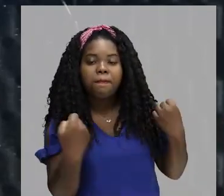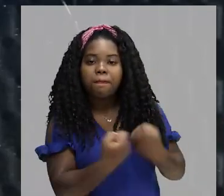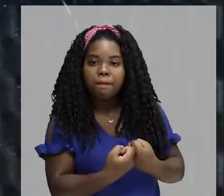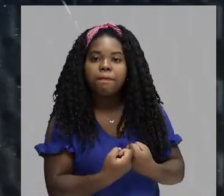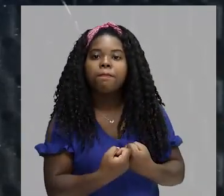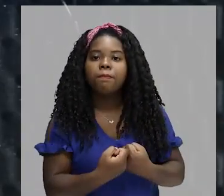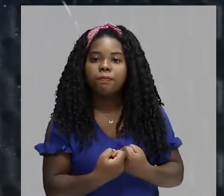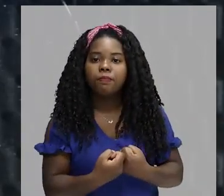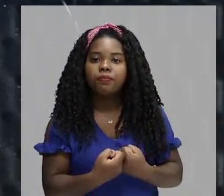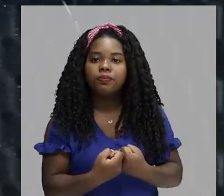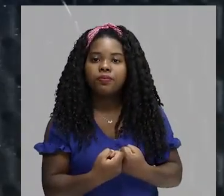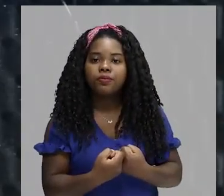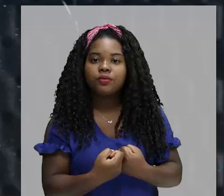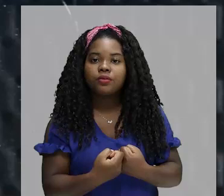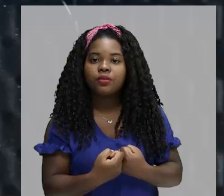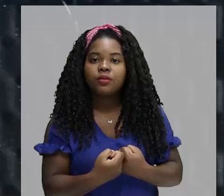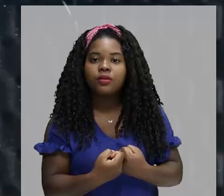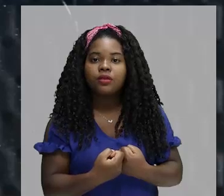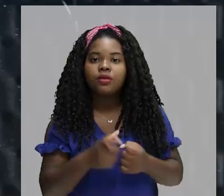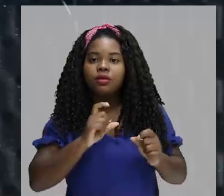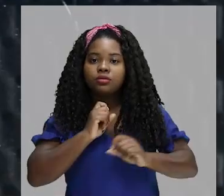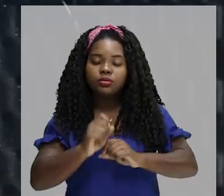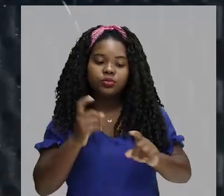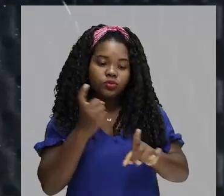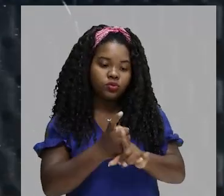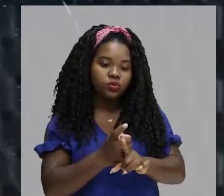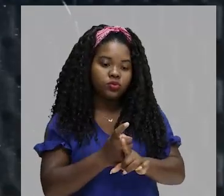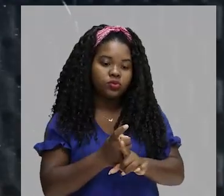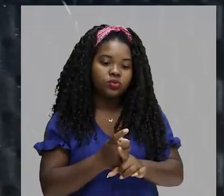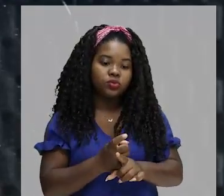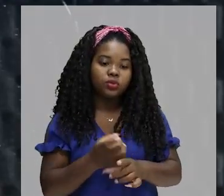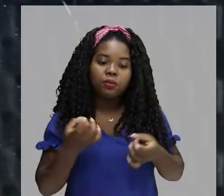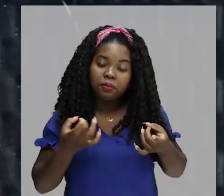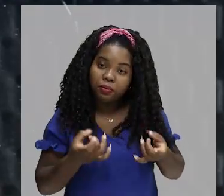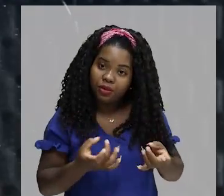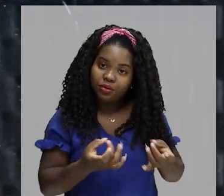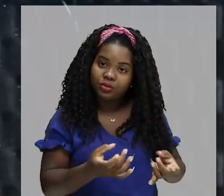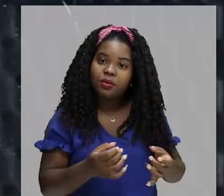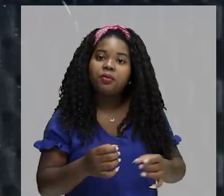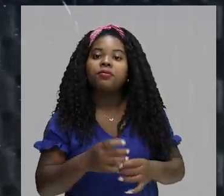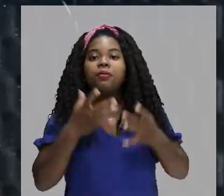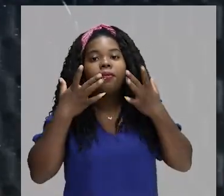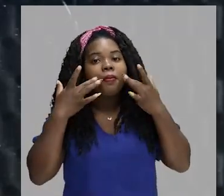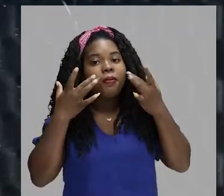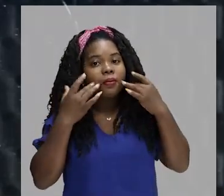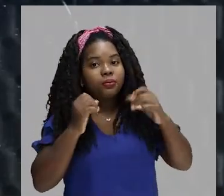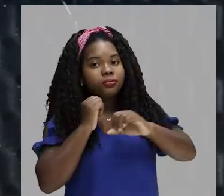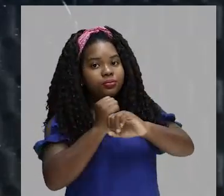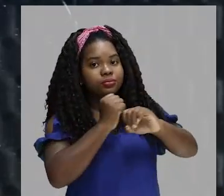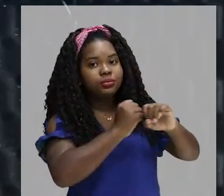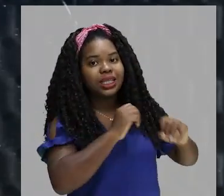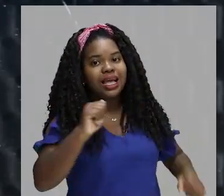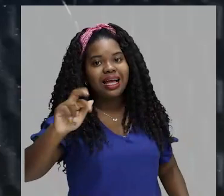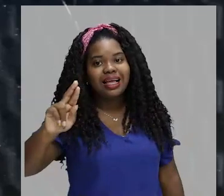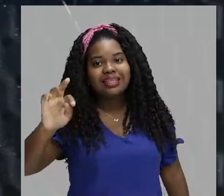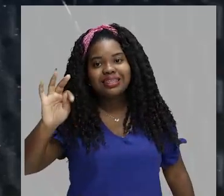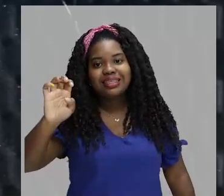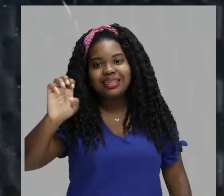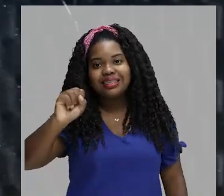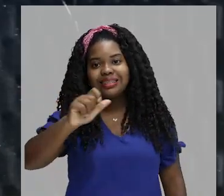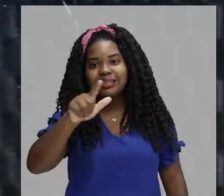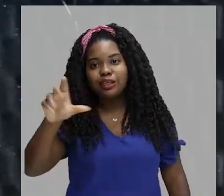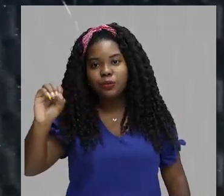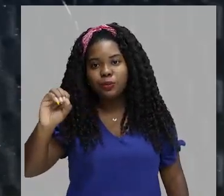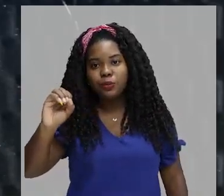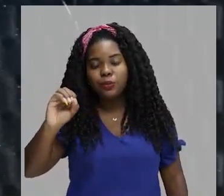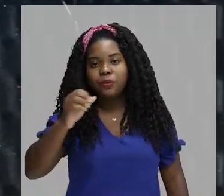corpo dessa pirâmide, nós vamos encontrar os comerciantes e artesões. Nós temos a presença de comerciantes e artesãos